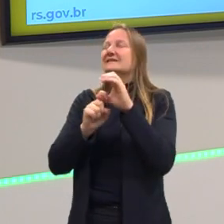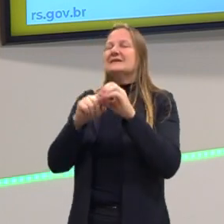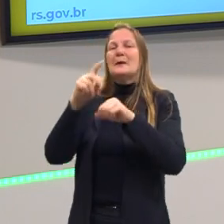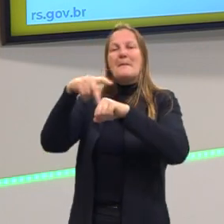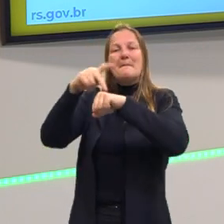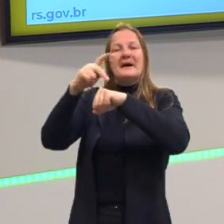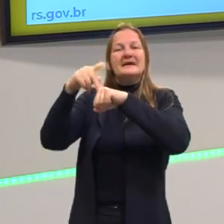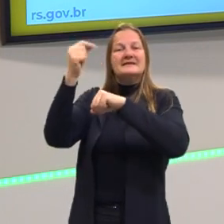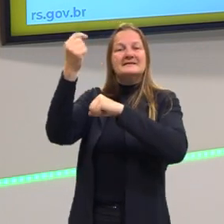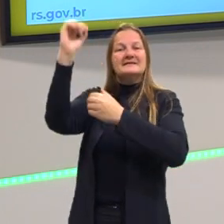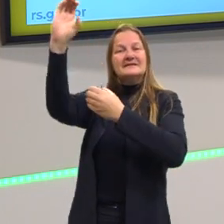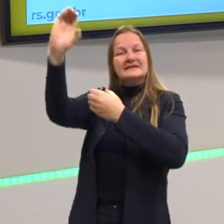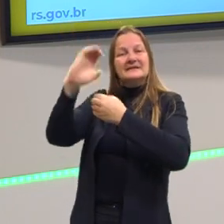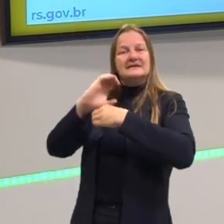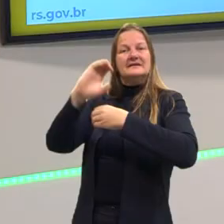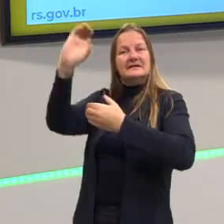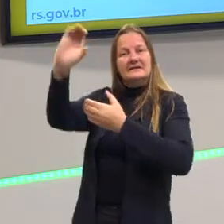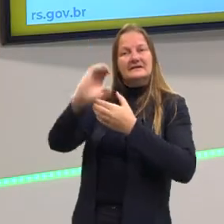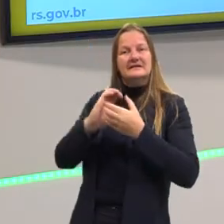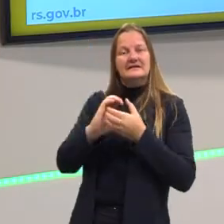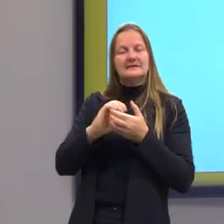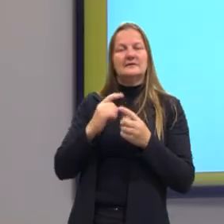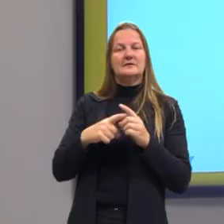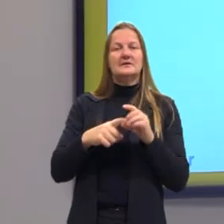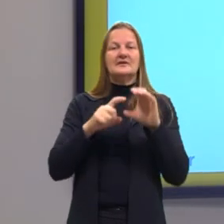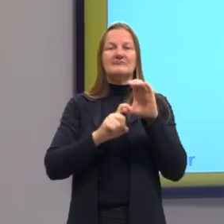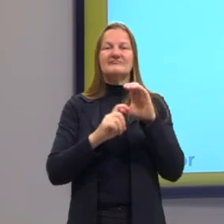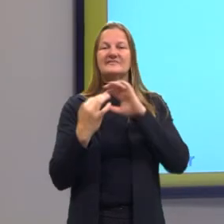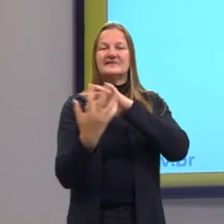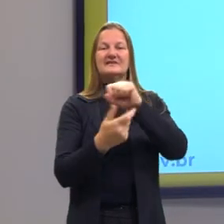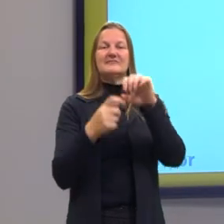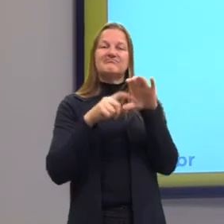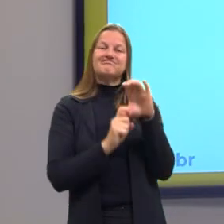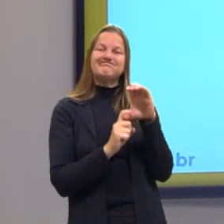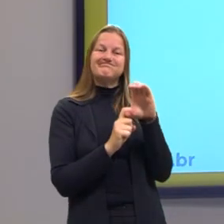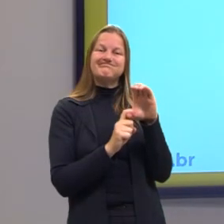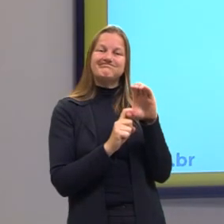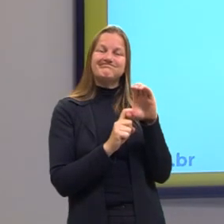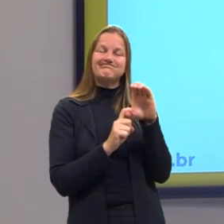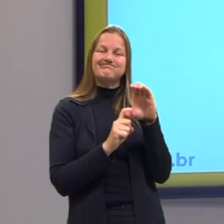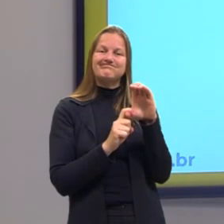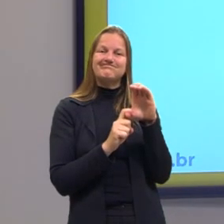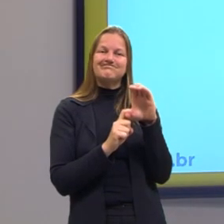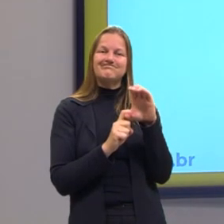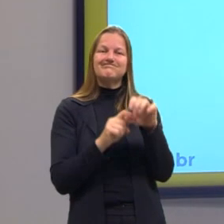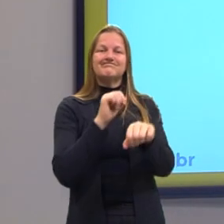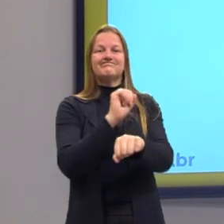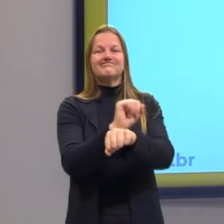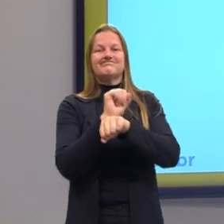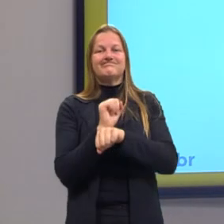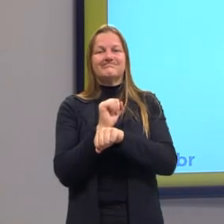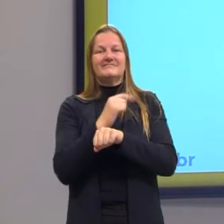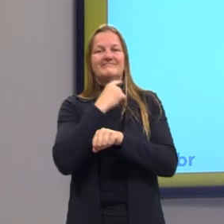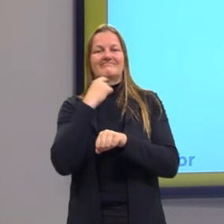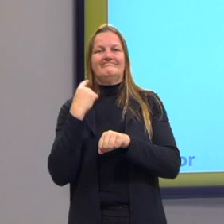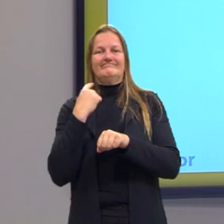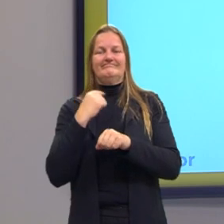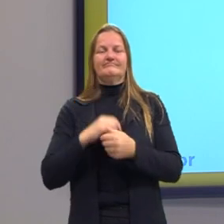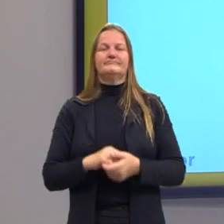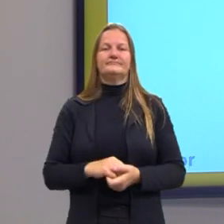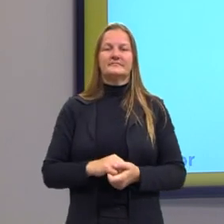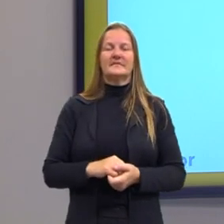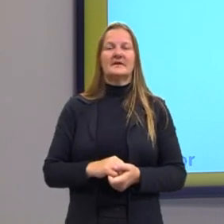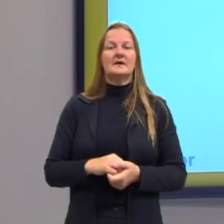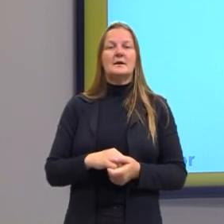fica dependente da pesquisa internacional, e, portanto, nós ficamos nesse processo atrás, esse processo, não